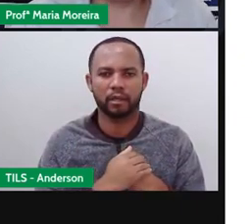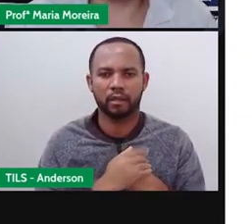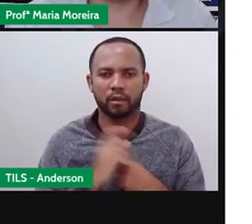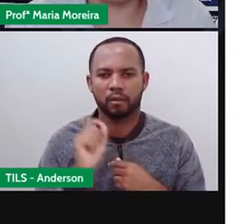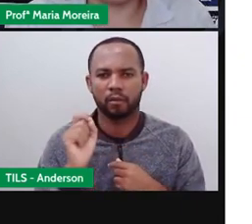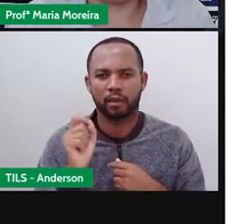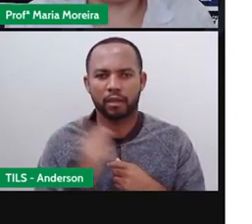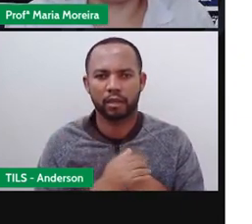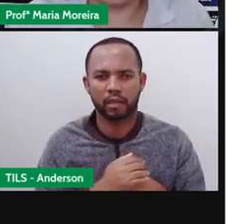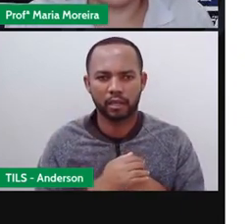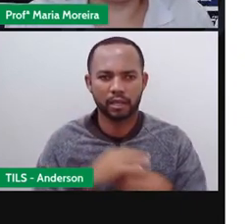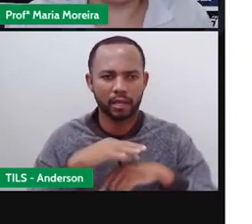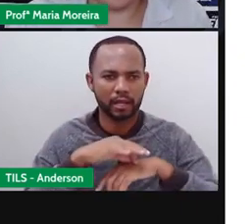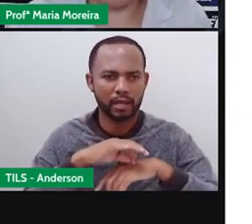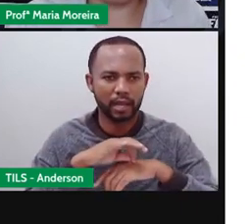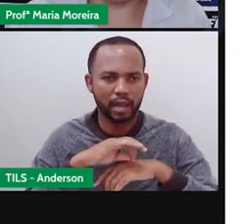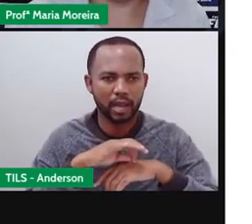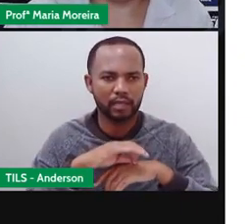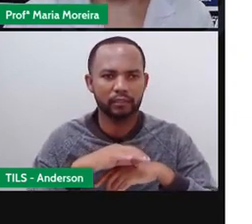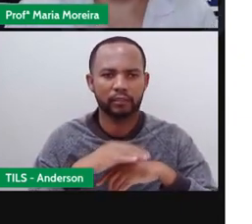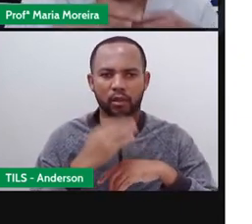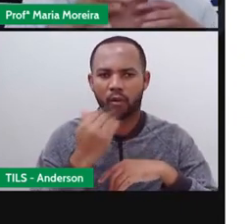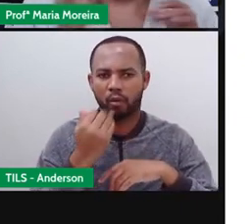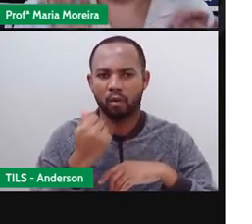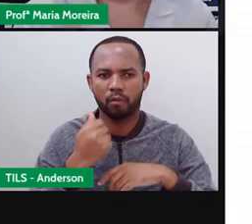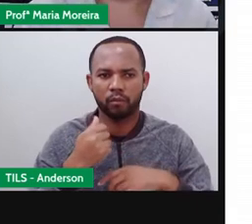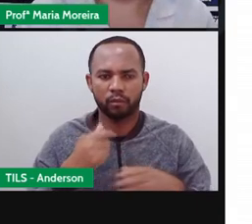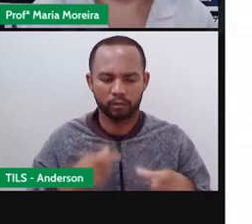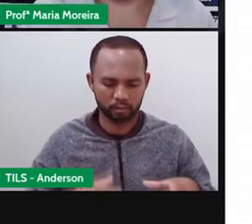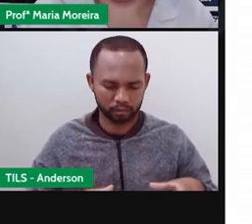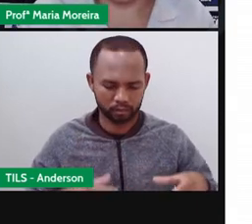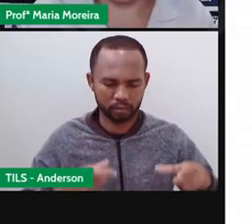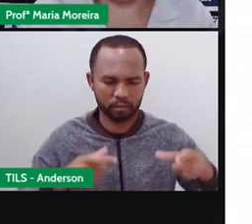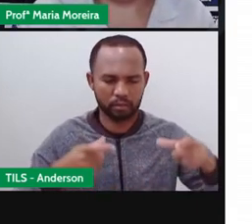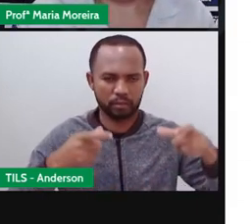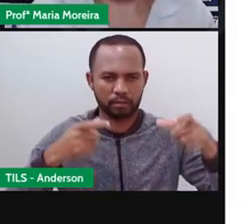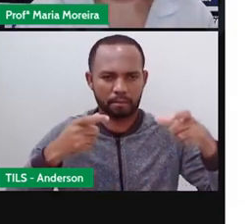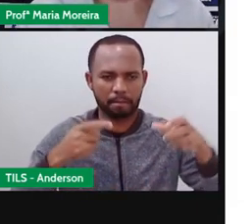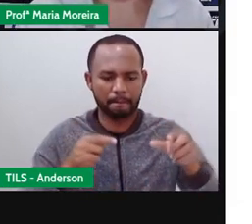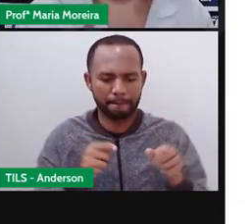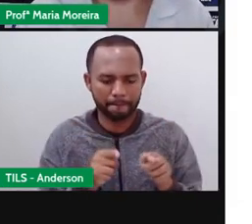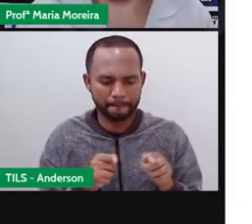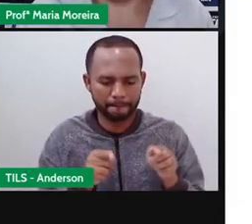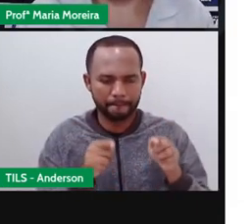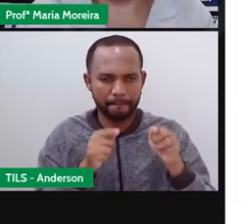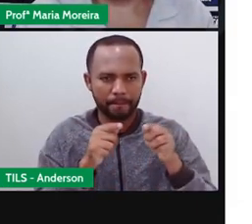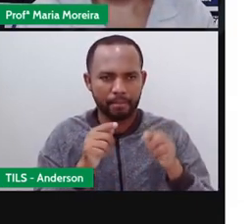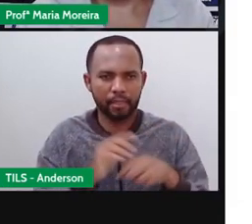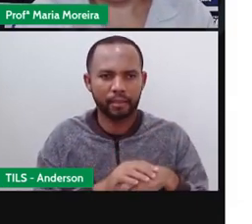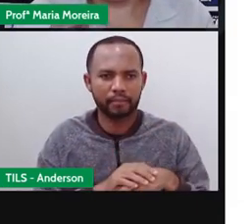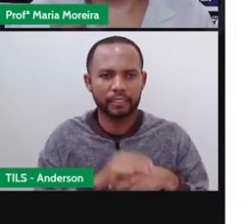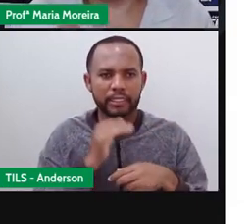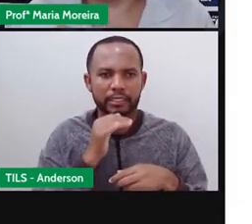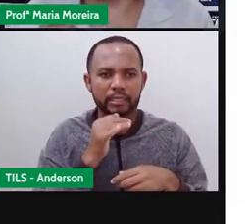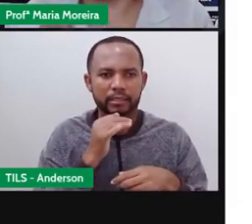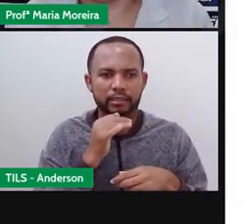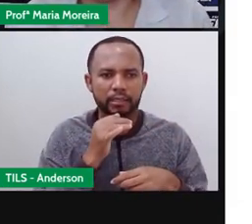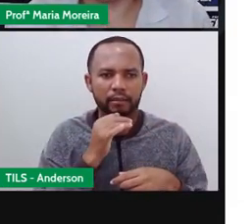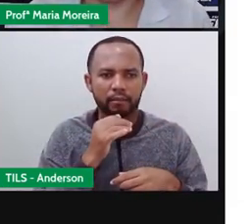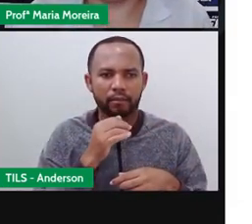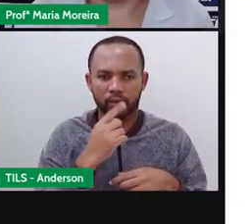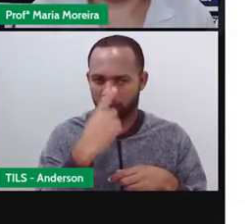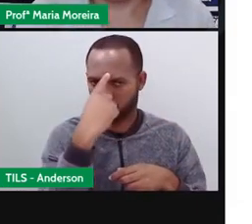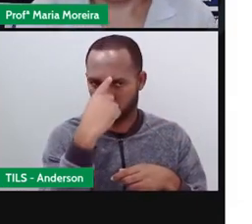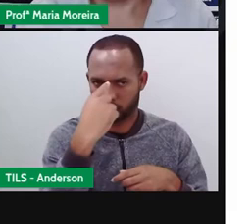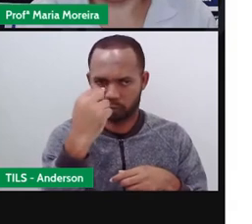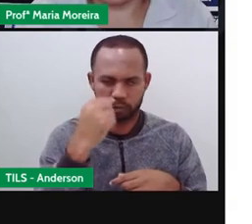foi servido em jarras altas com um gargalo bem estreito. Para a cegonha, bastava colocar